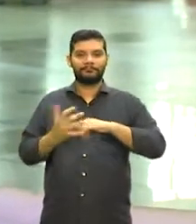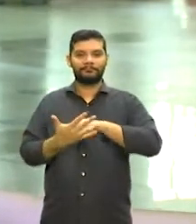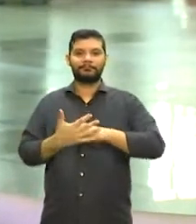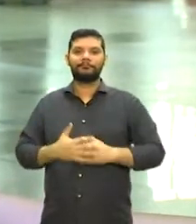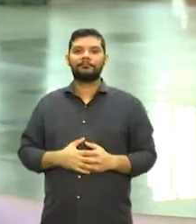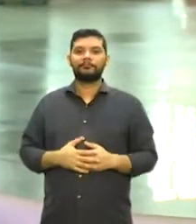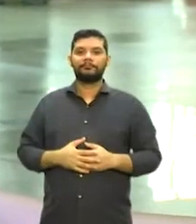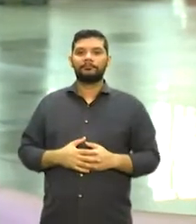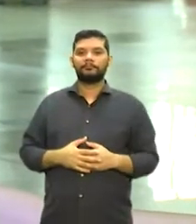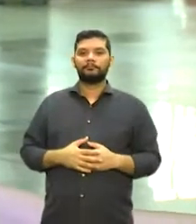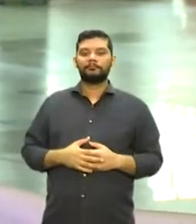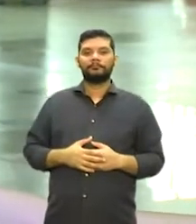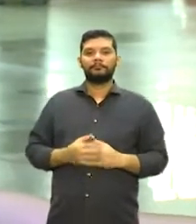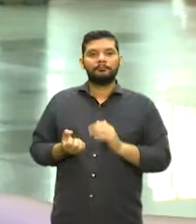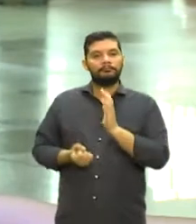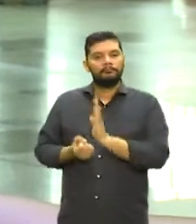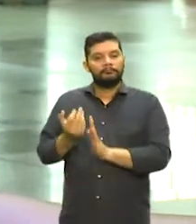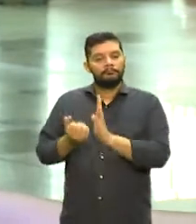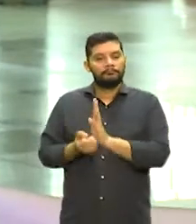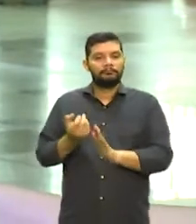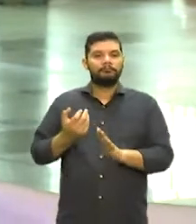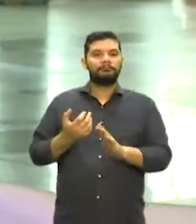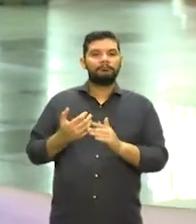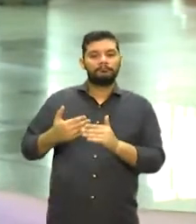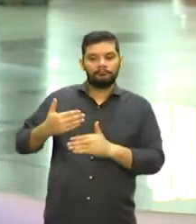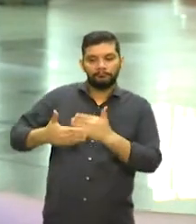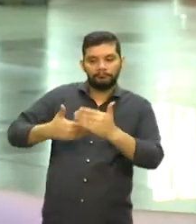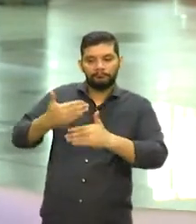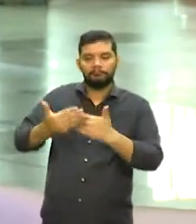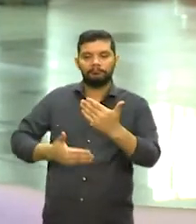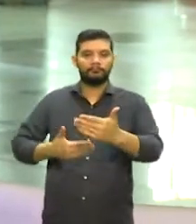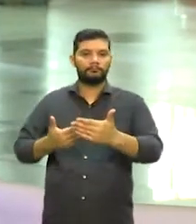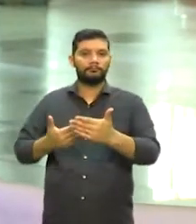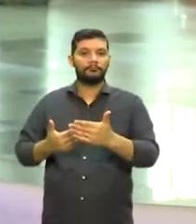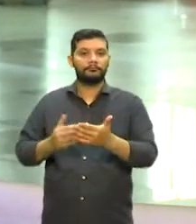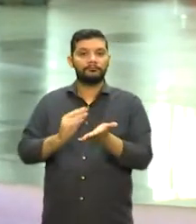produção musical, gerenciamento de carreiras, financiamento,